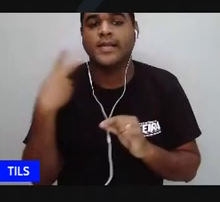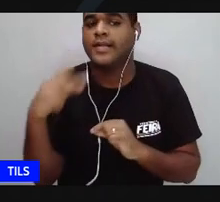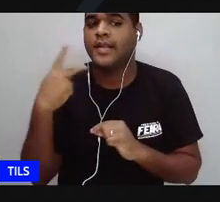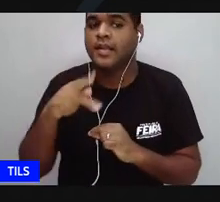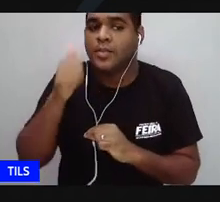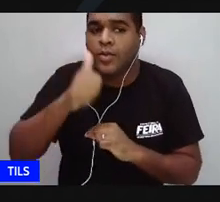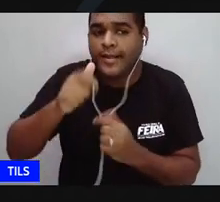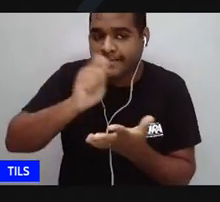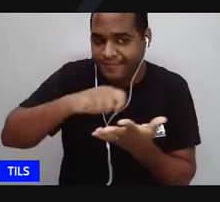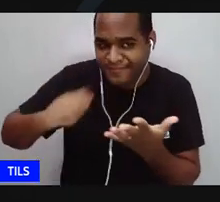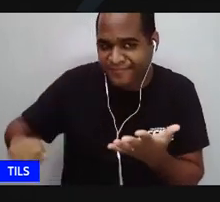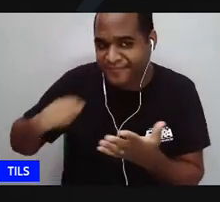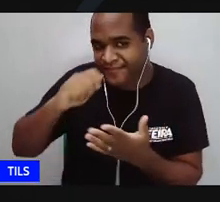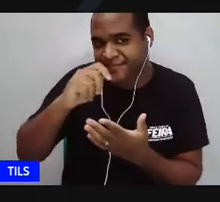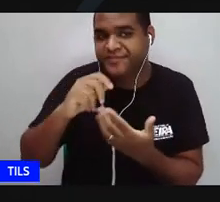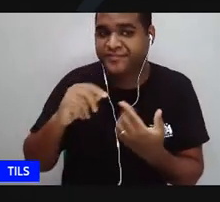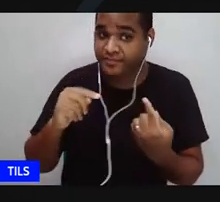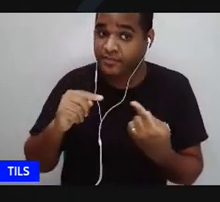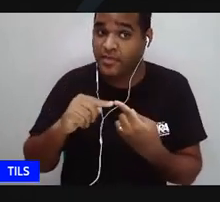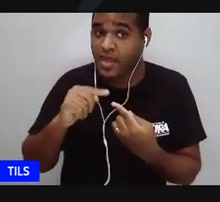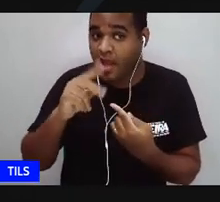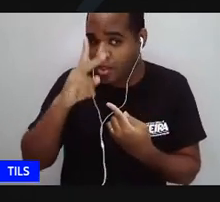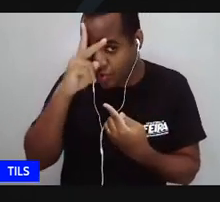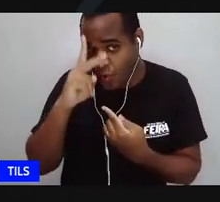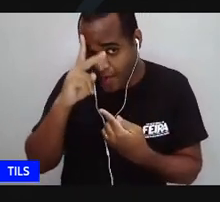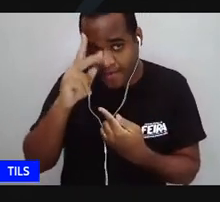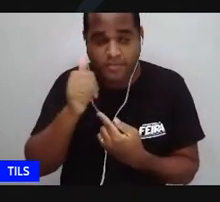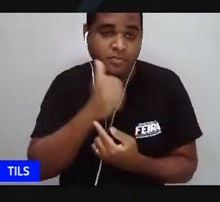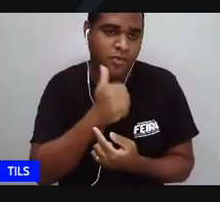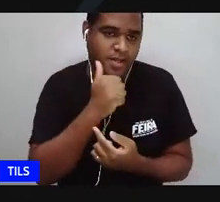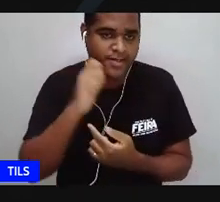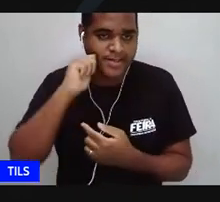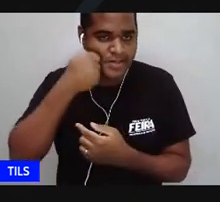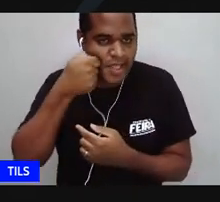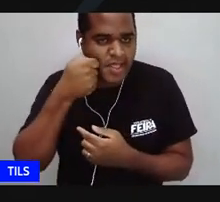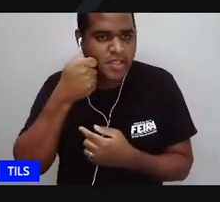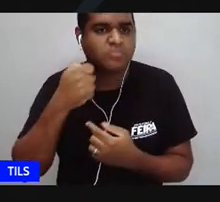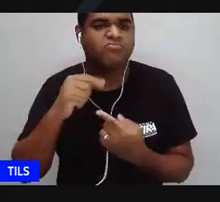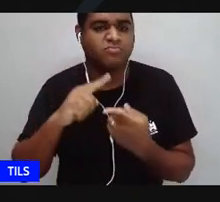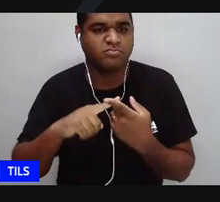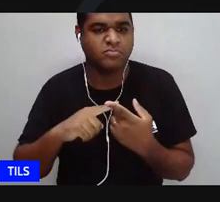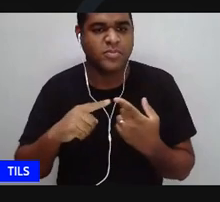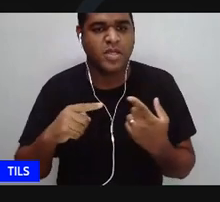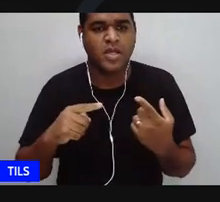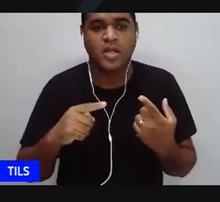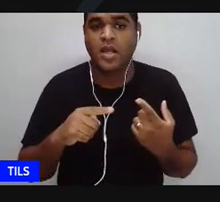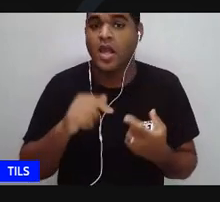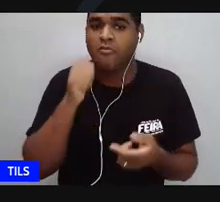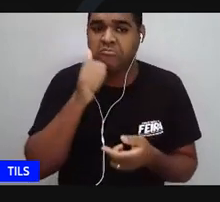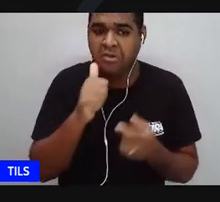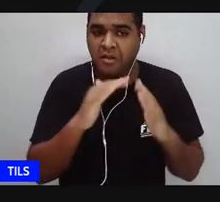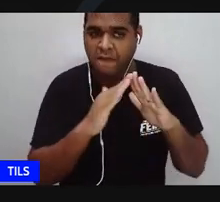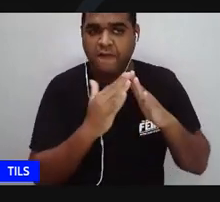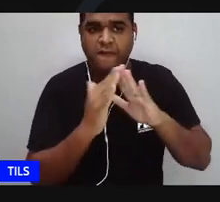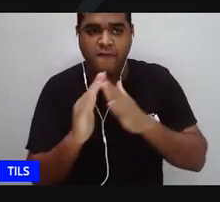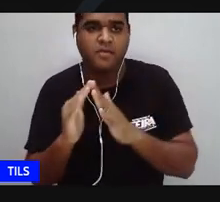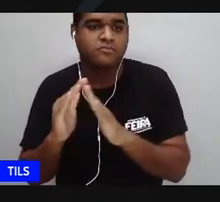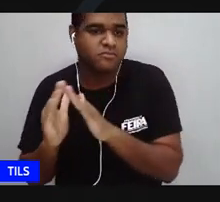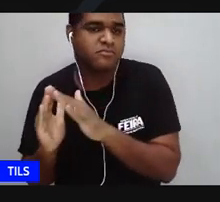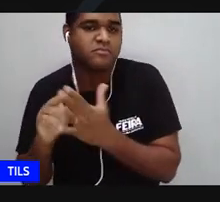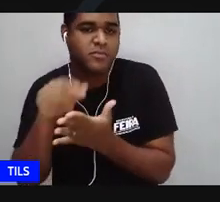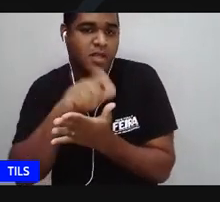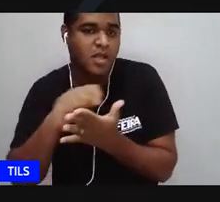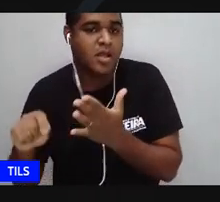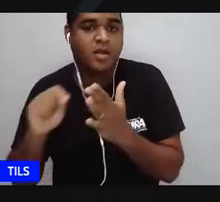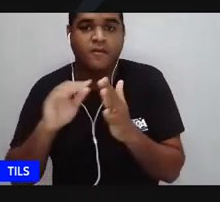escrevendo a sua história. É a negra escrevendo a sua história. É a mulher da favela escrevendo a sua história. Você,